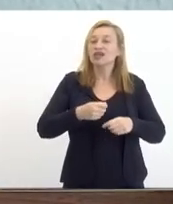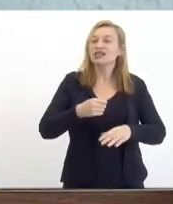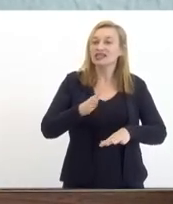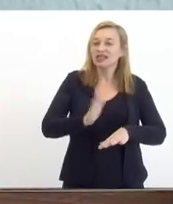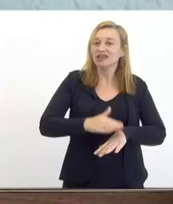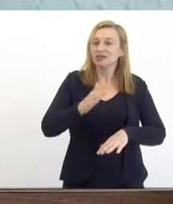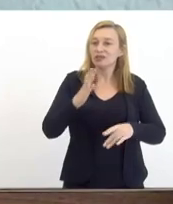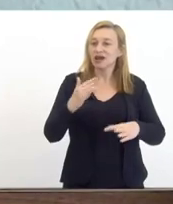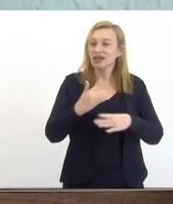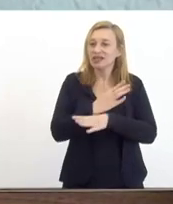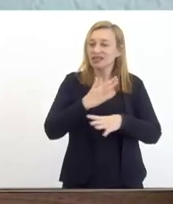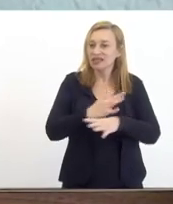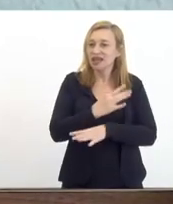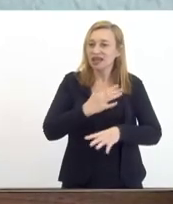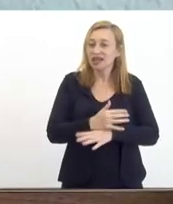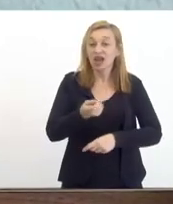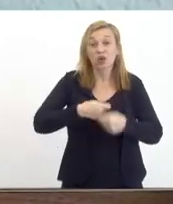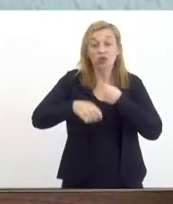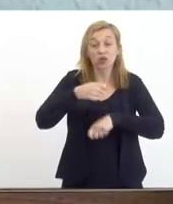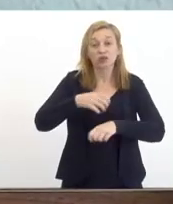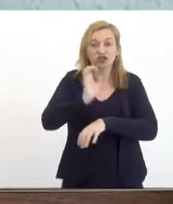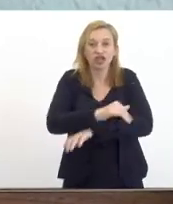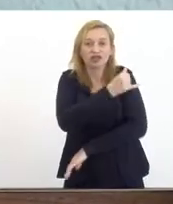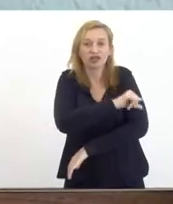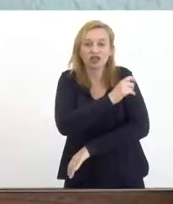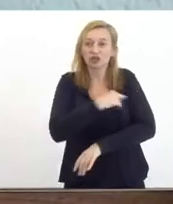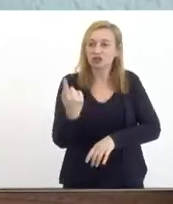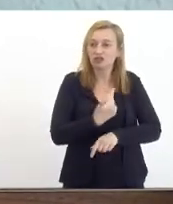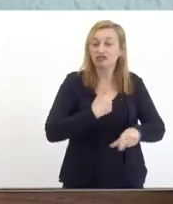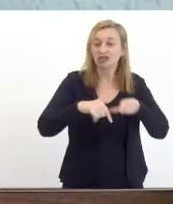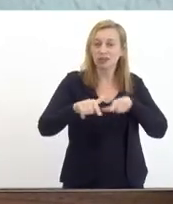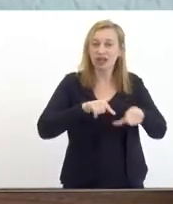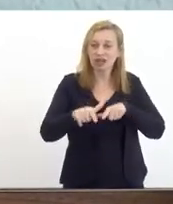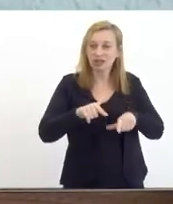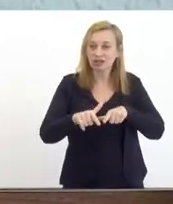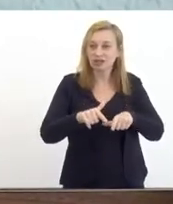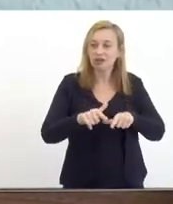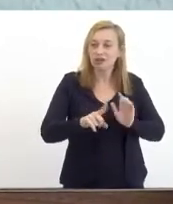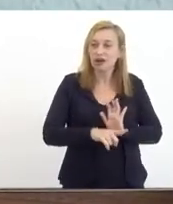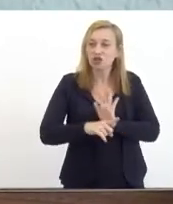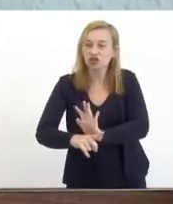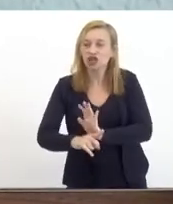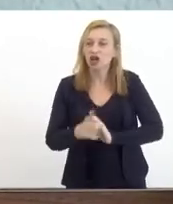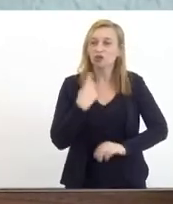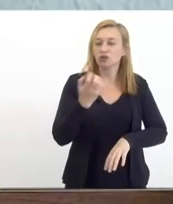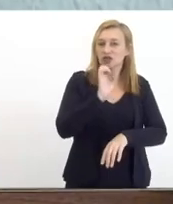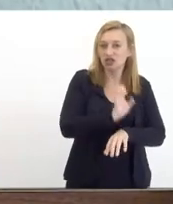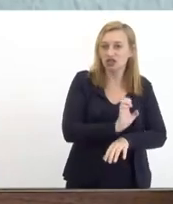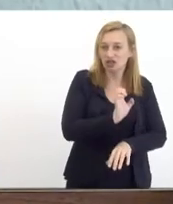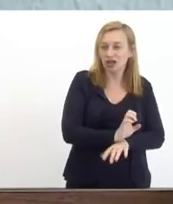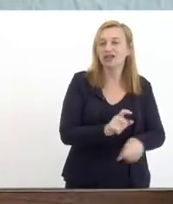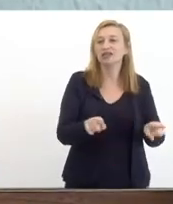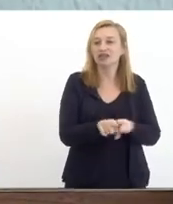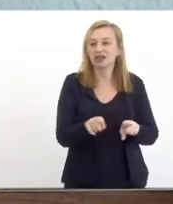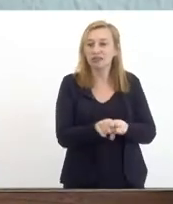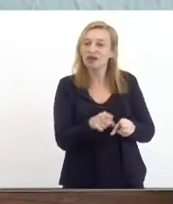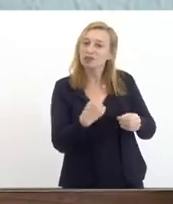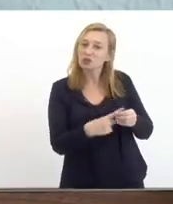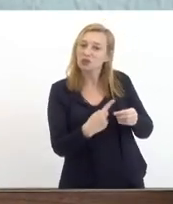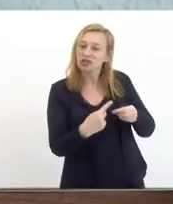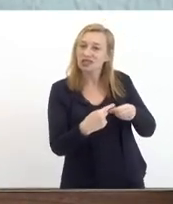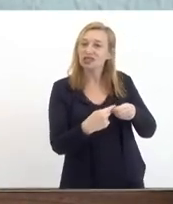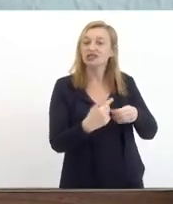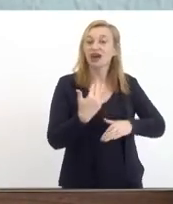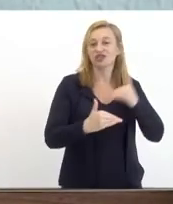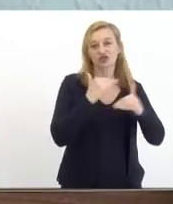do estado do Rio de Janeiro porque estamos trabalhando muito para ajudar o nosso estado e o nosso município